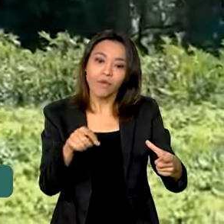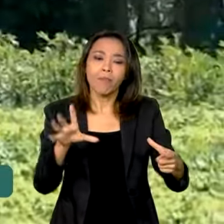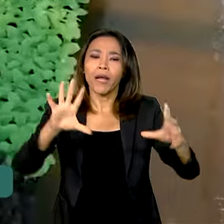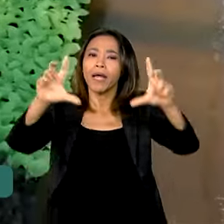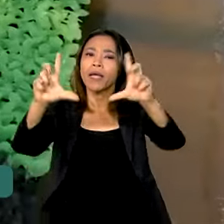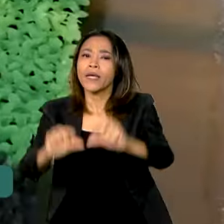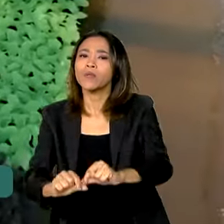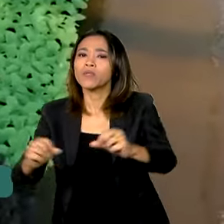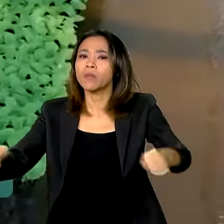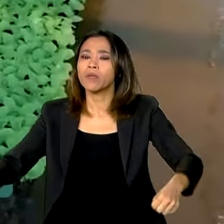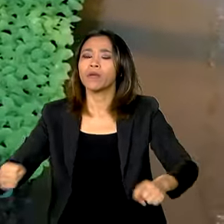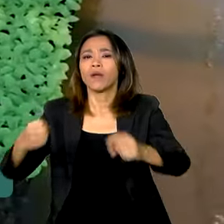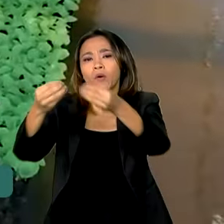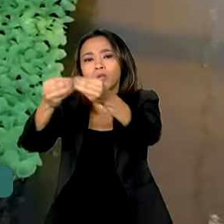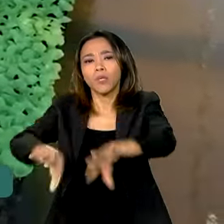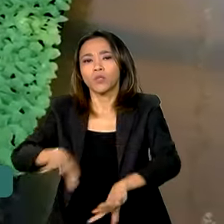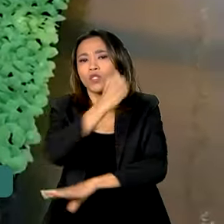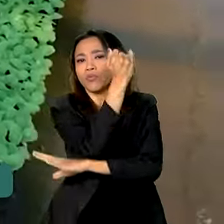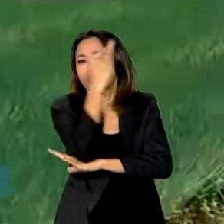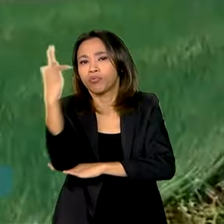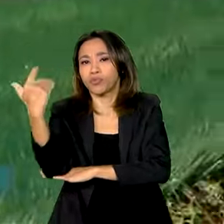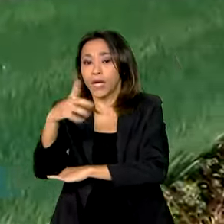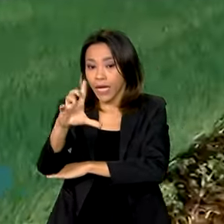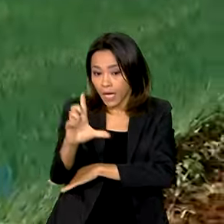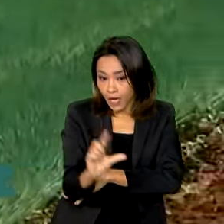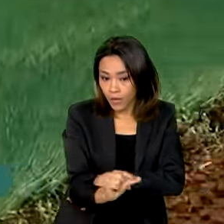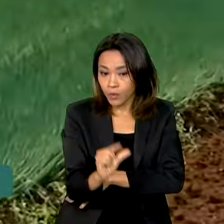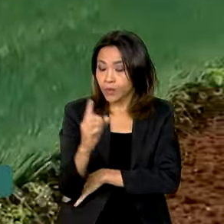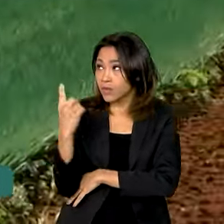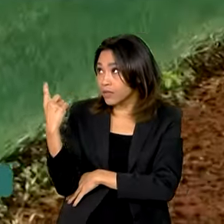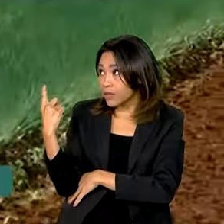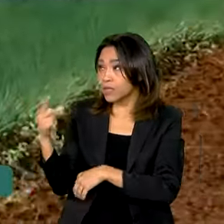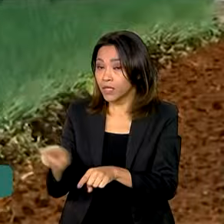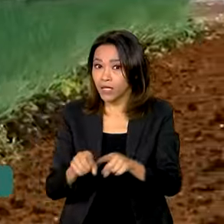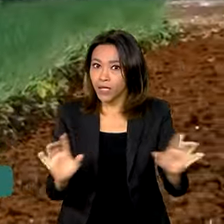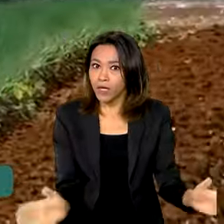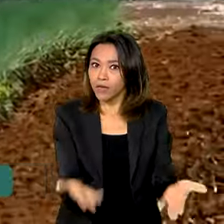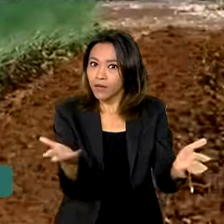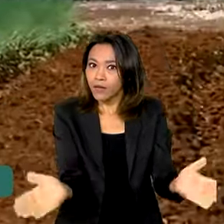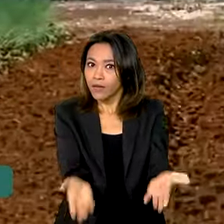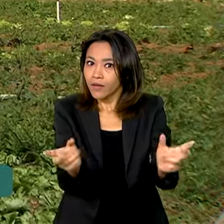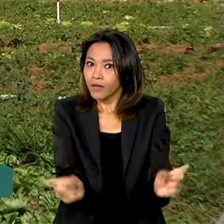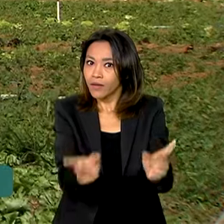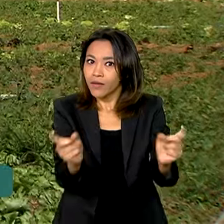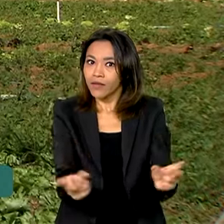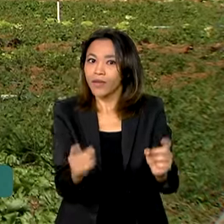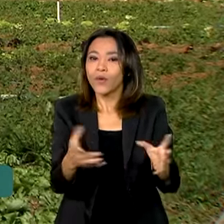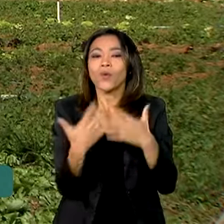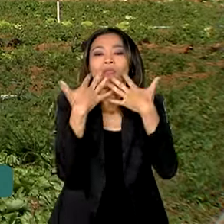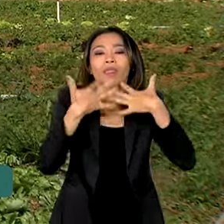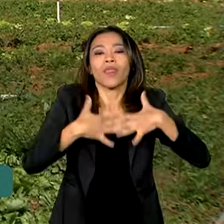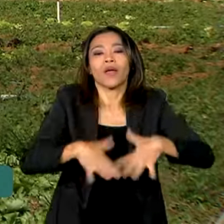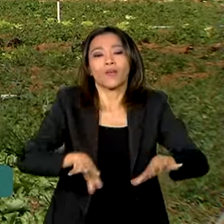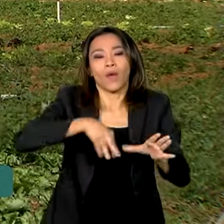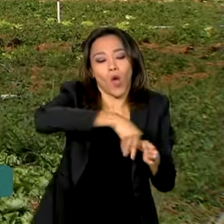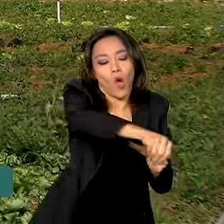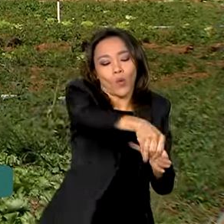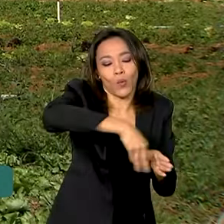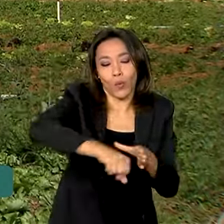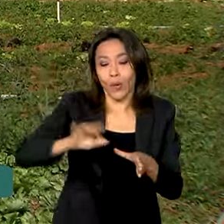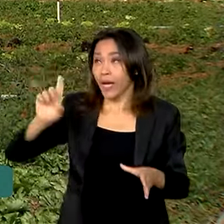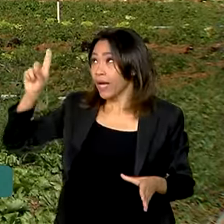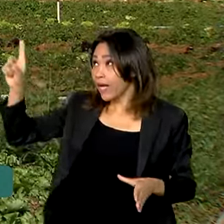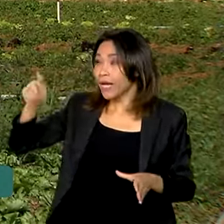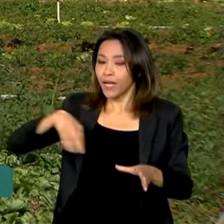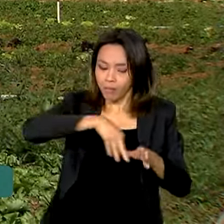reduzindo o uso de minerais e aumentando os orgânicos biológicos. Esse agricultor cultiva